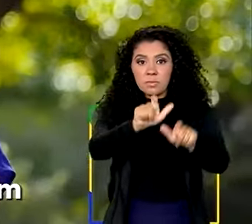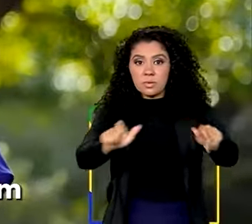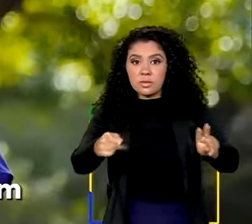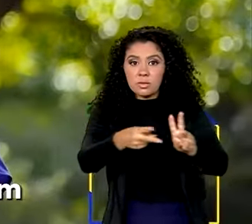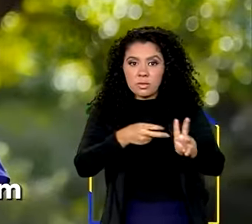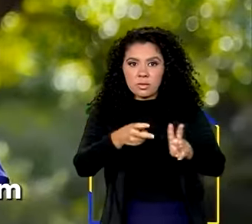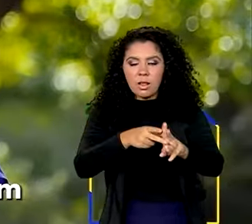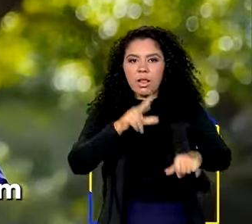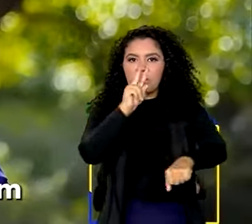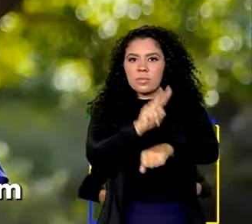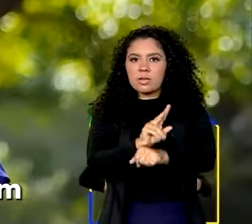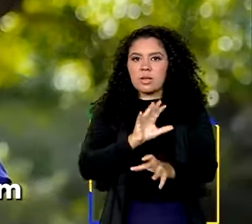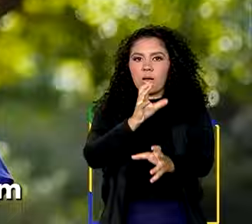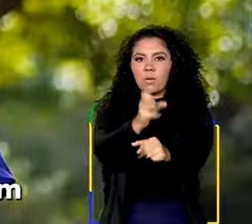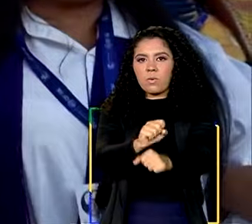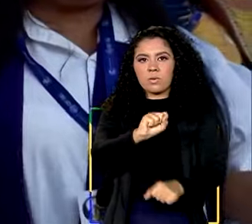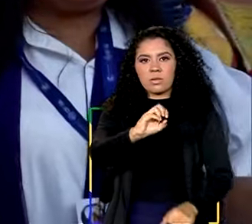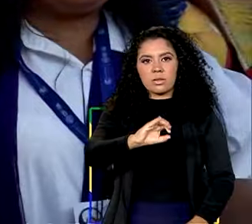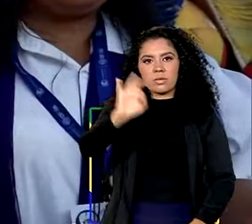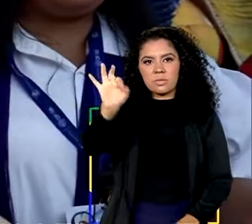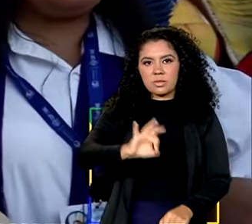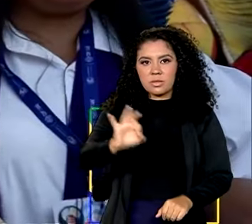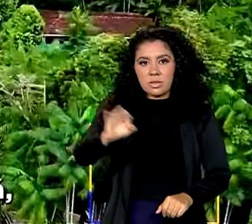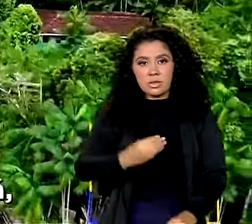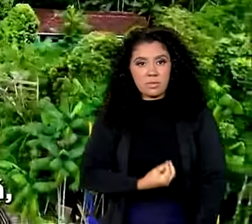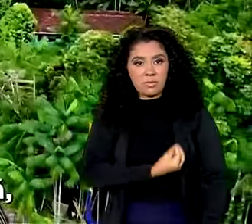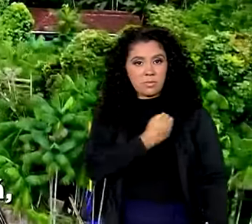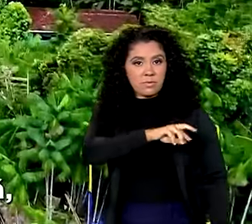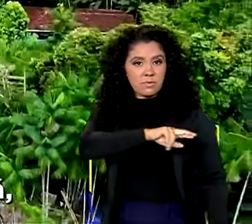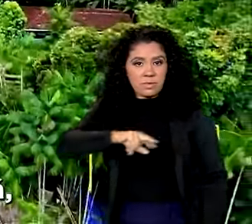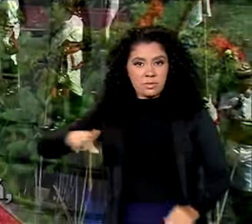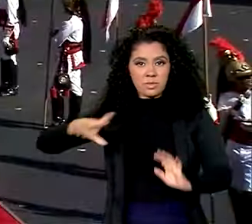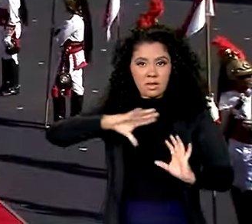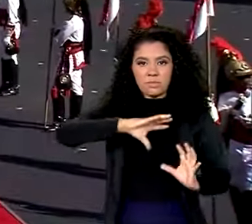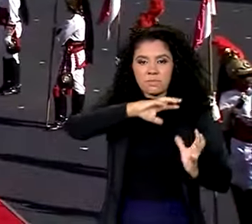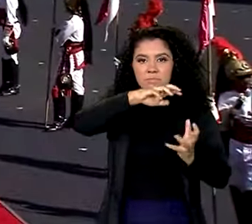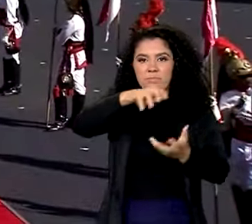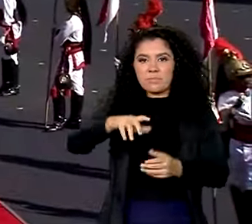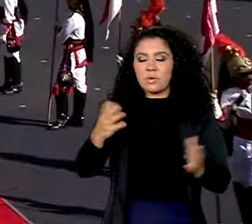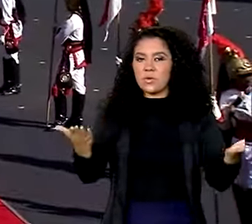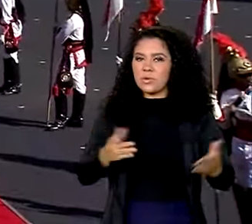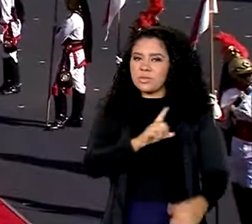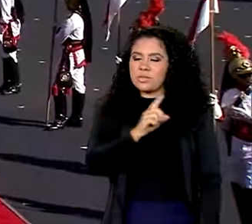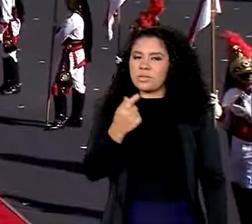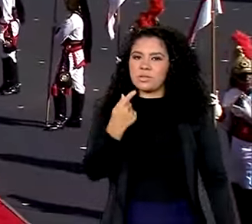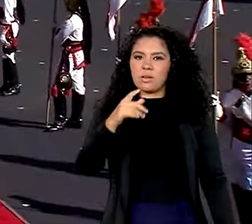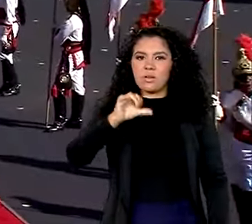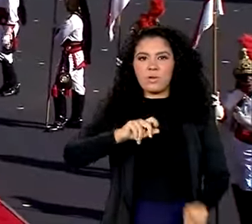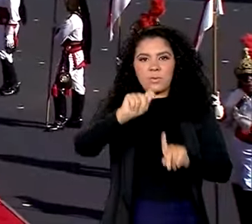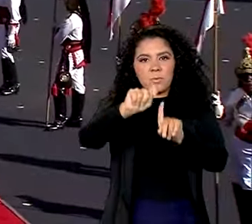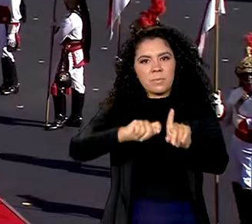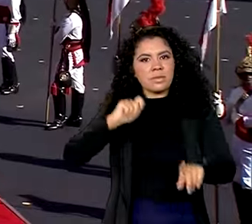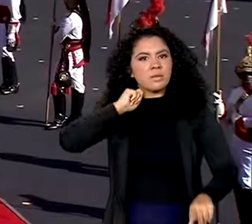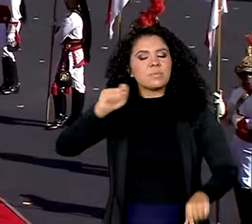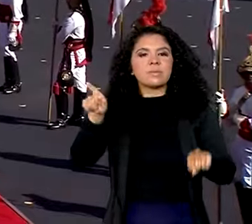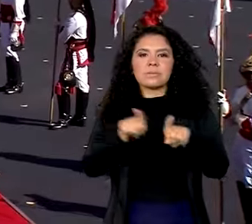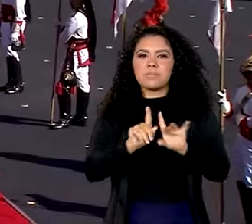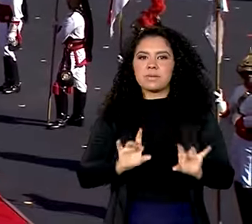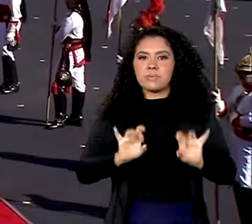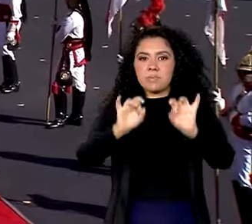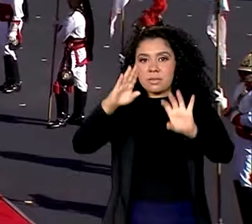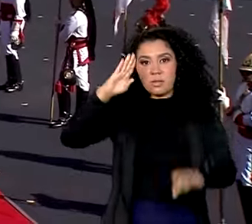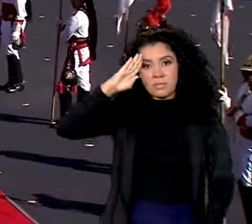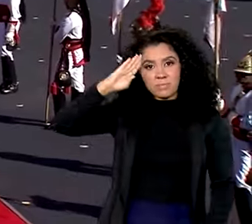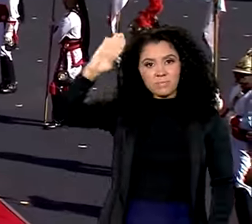80% de toda a biodiversidade do planeta. 19 de abril também é dia do exército, presidente